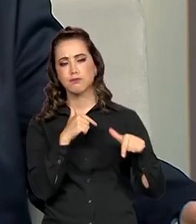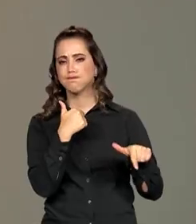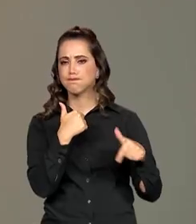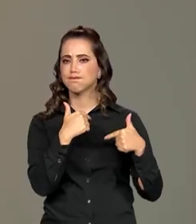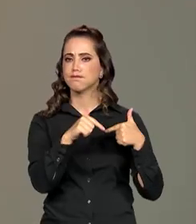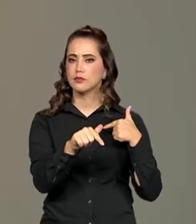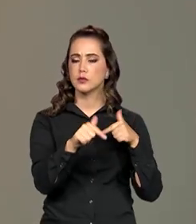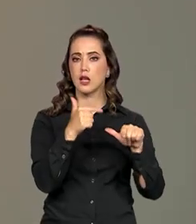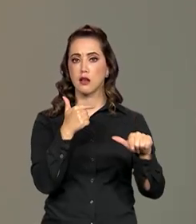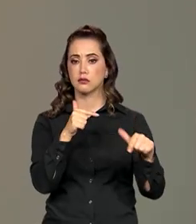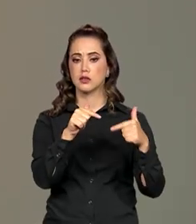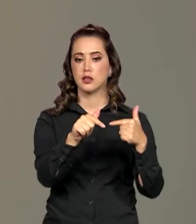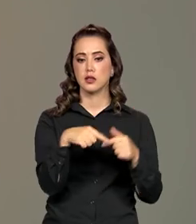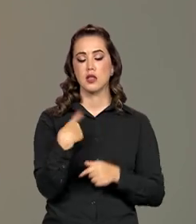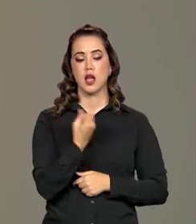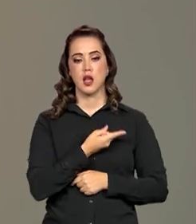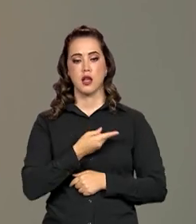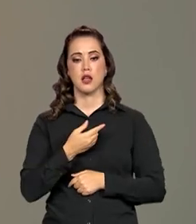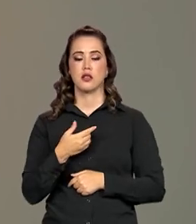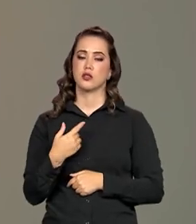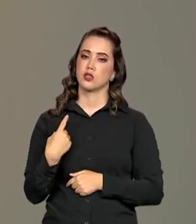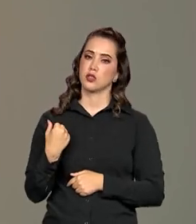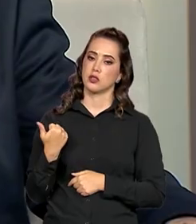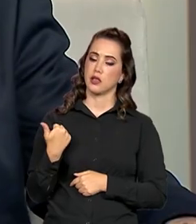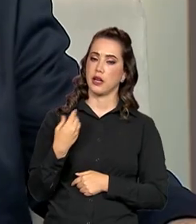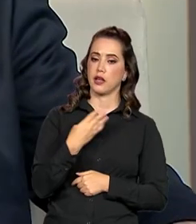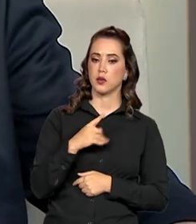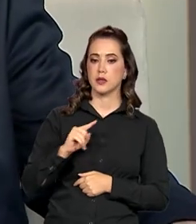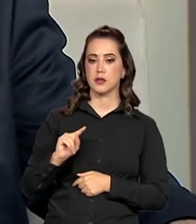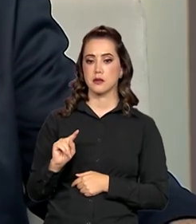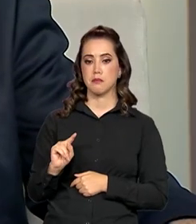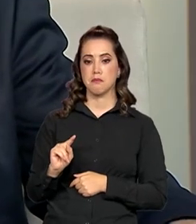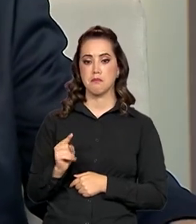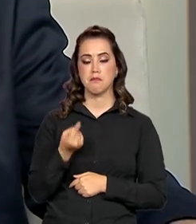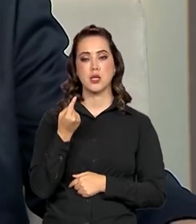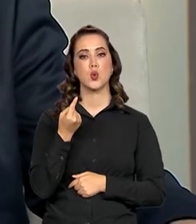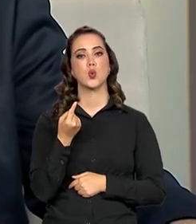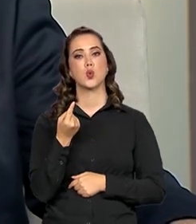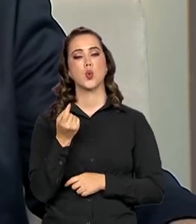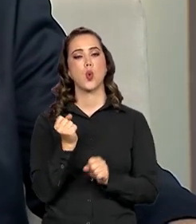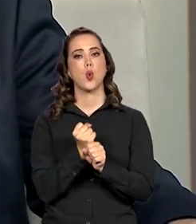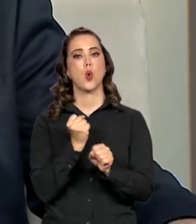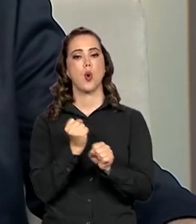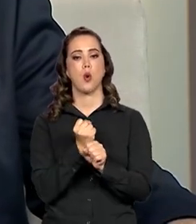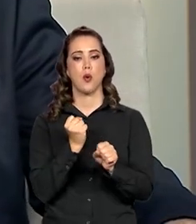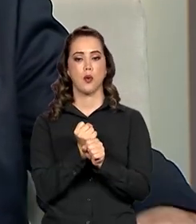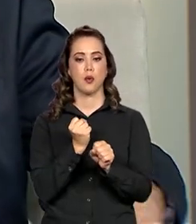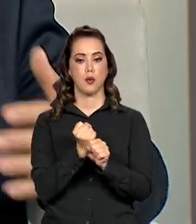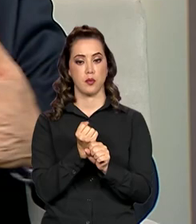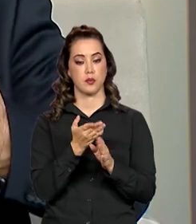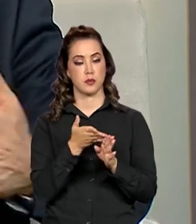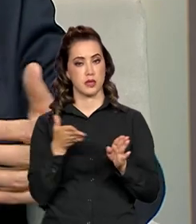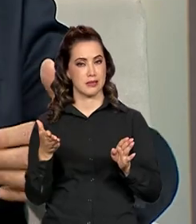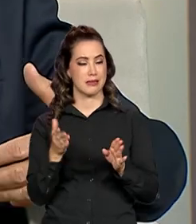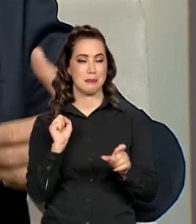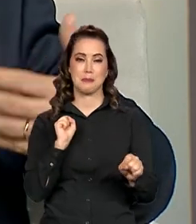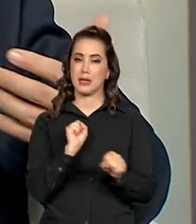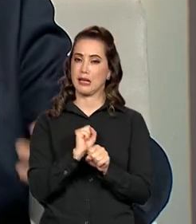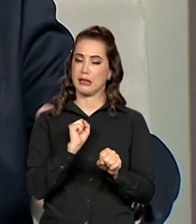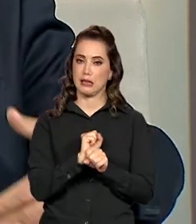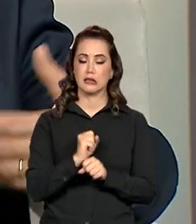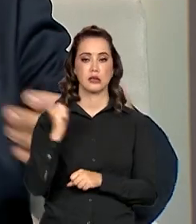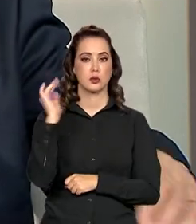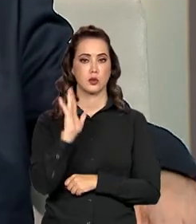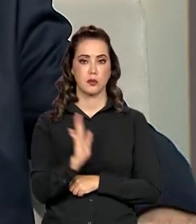Veja, nós temos a ordem de 14 mil obras paradas no Brasil. O presidente Lula já ordenou cada área para